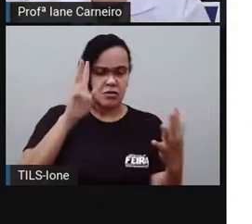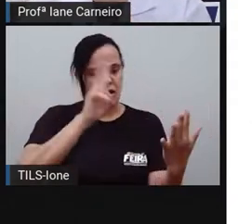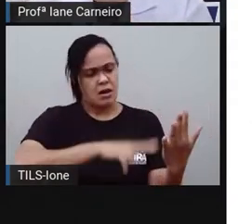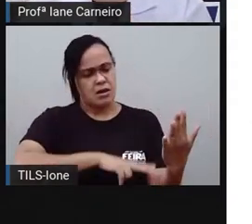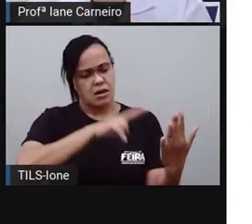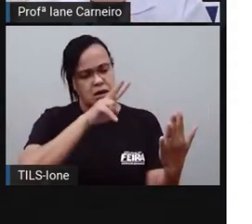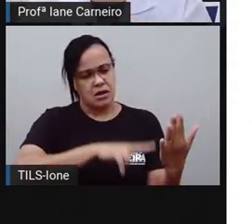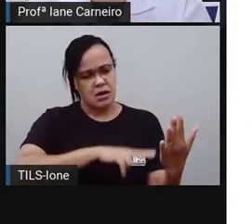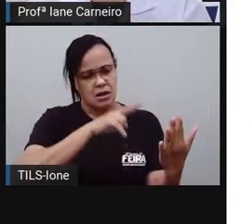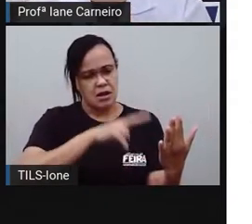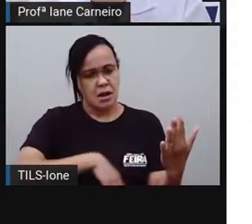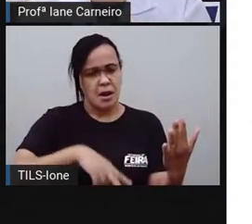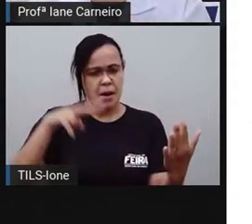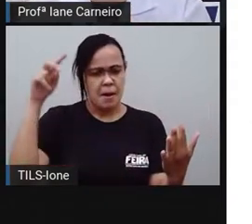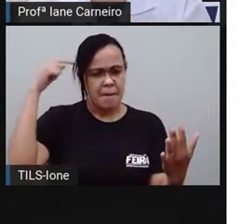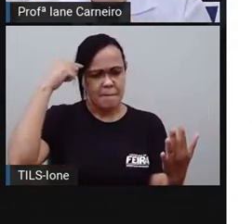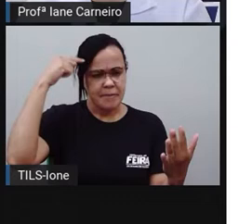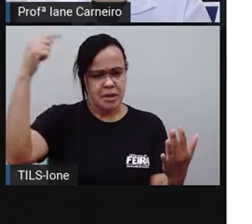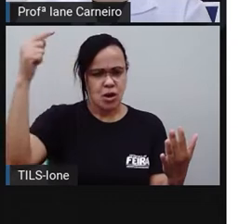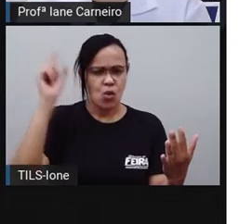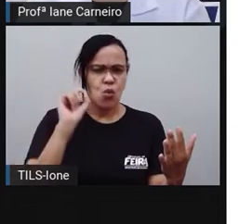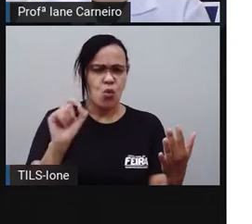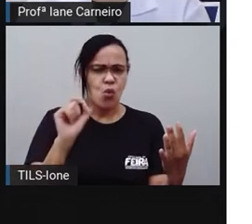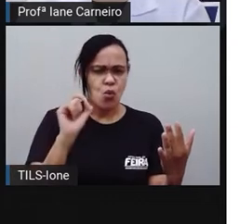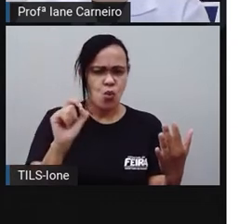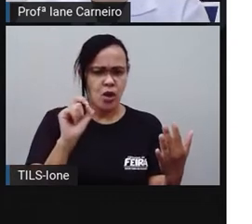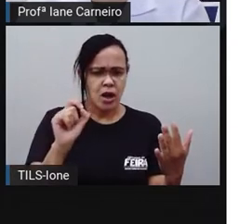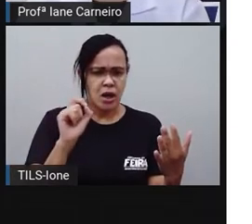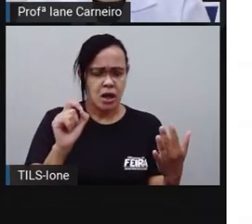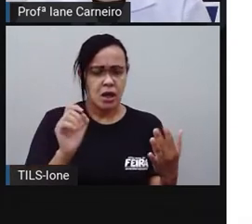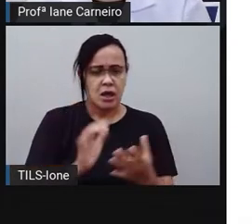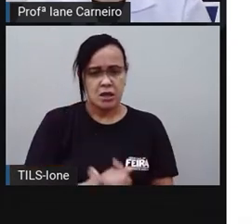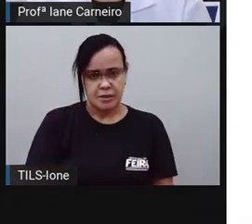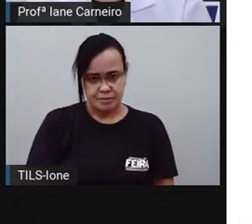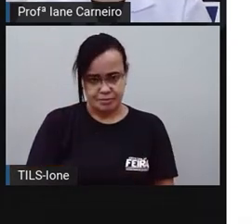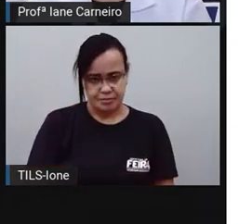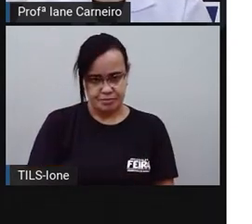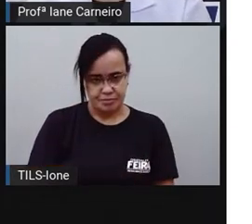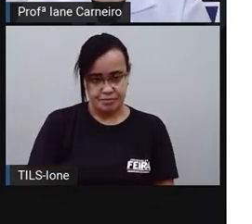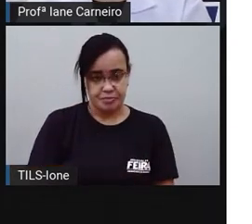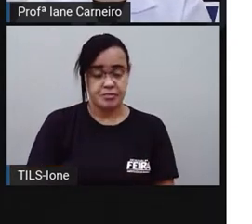a Pró. Então o nome da receita, ó, é vitaminana.